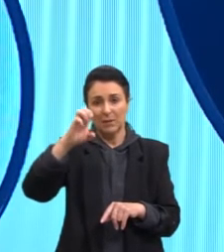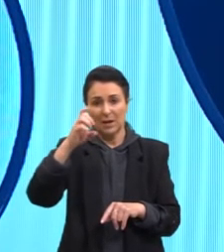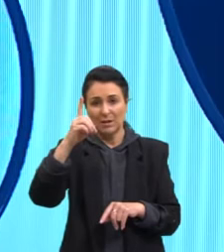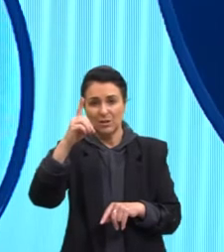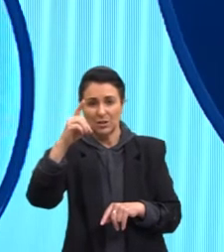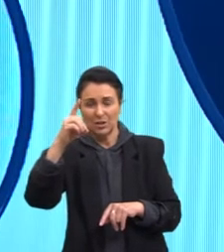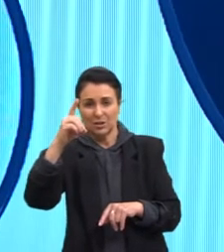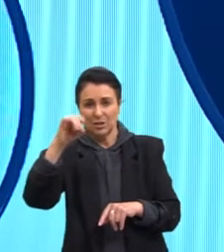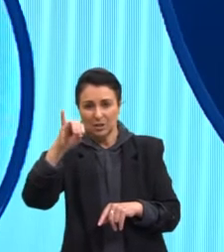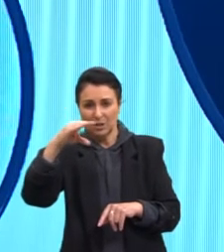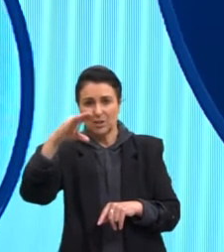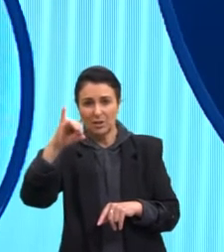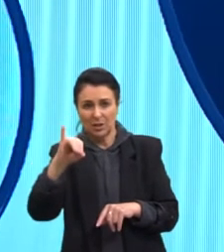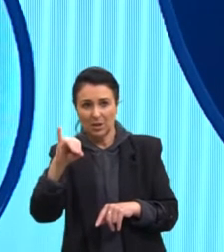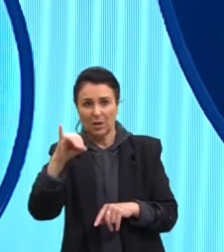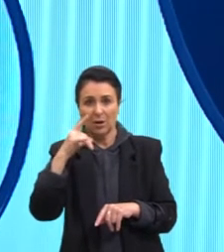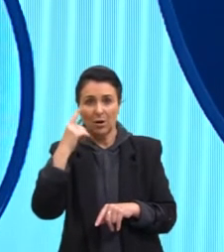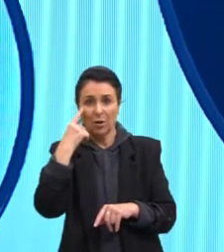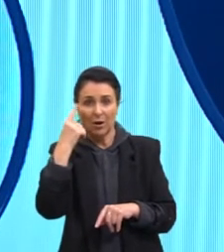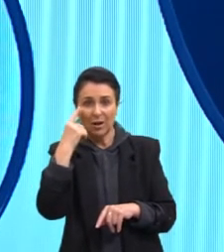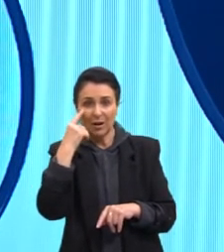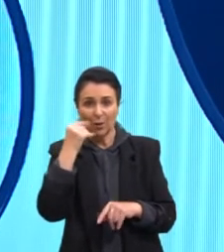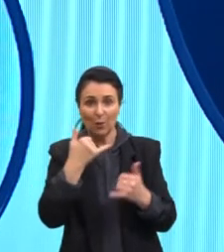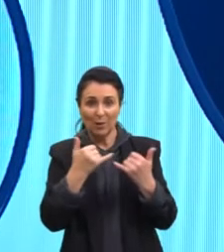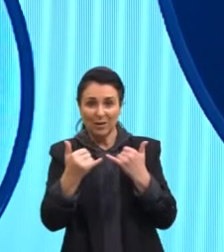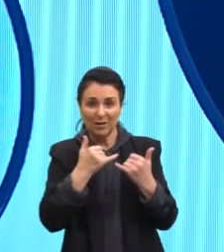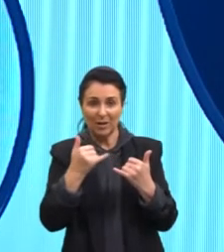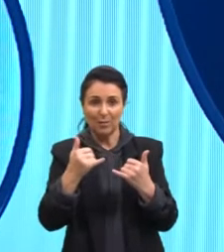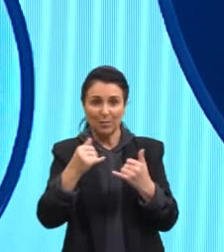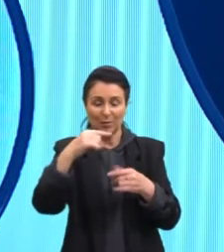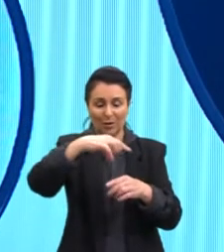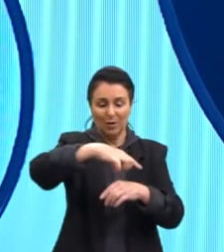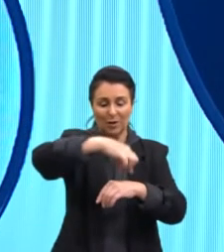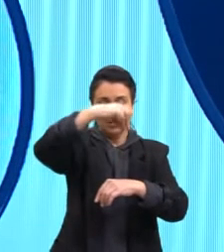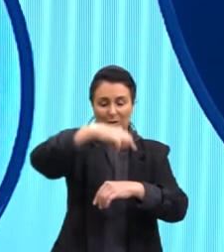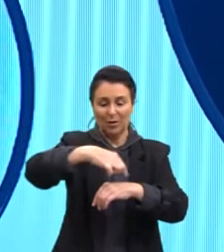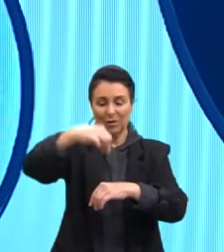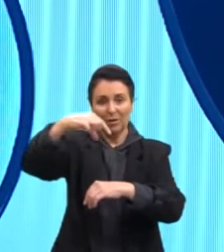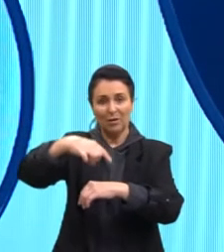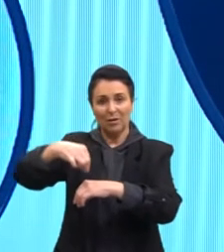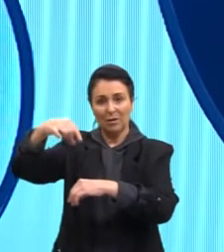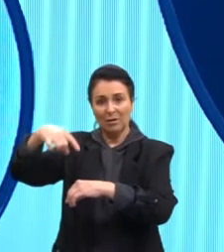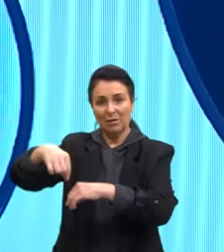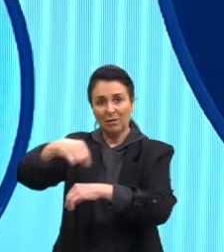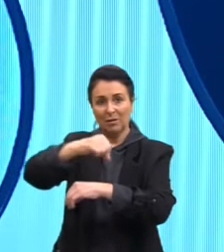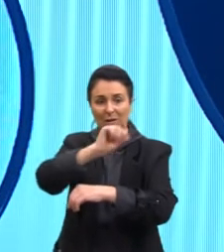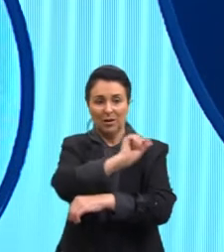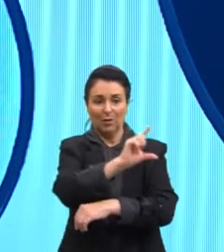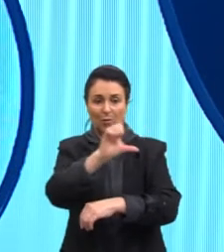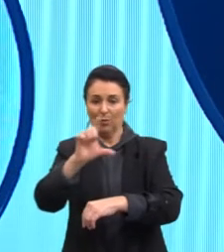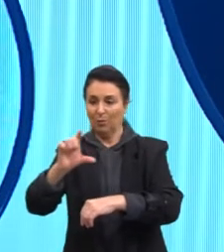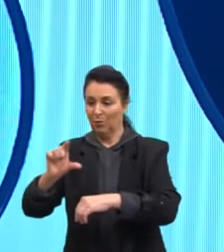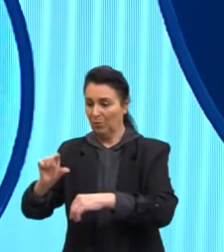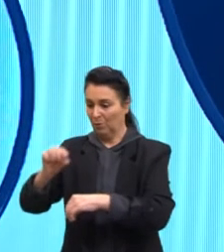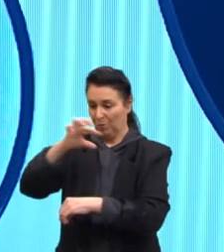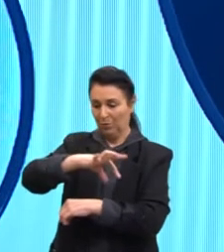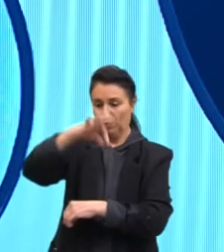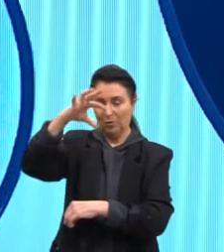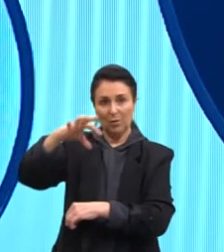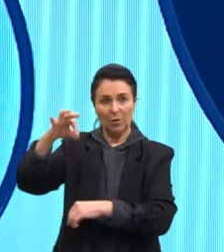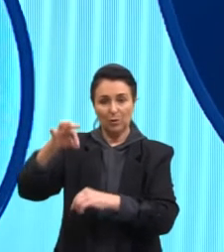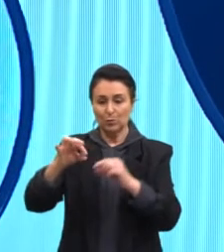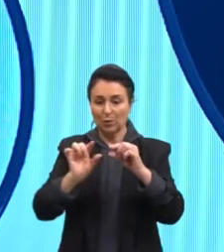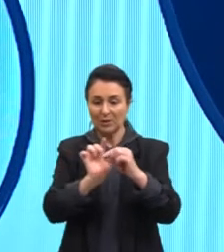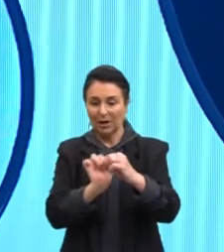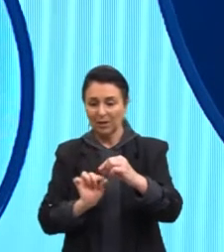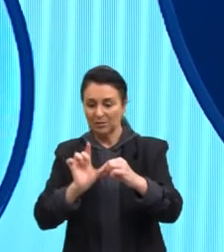figura, nós temos um exemplo de ciliado. Isso, focando bem, vocês podem ver que nas beiradinhas tem uns cílios